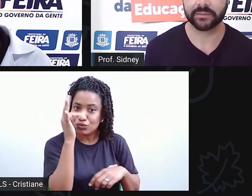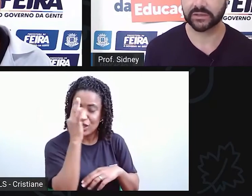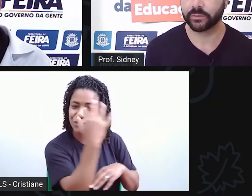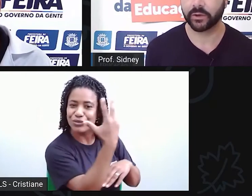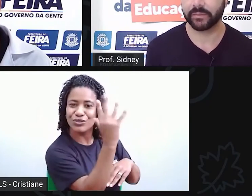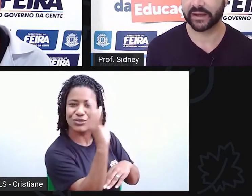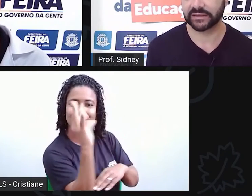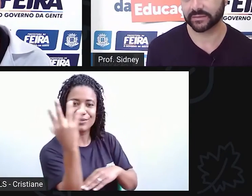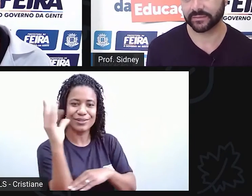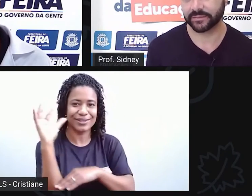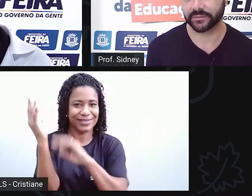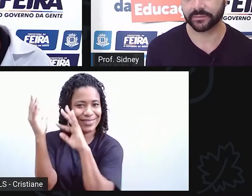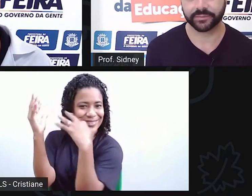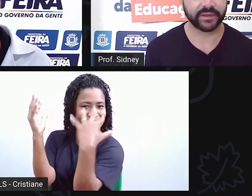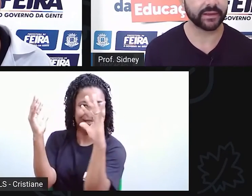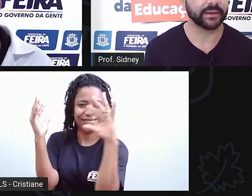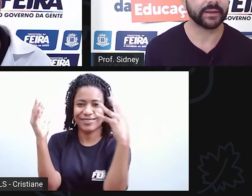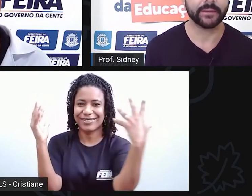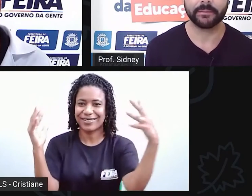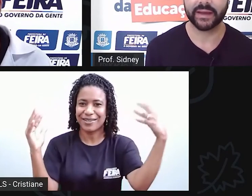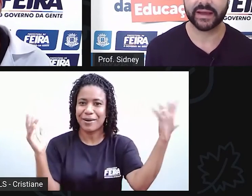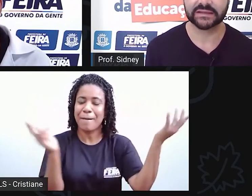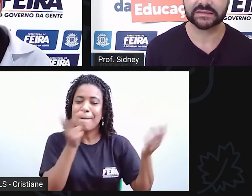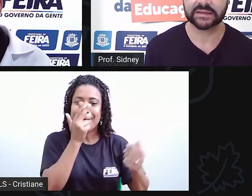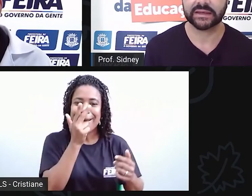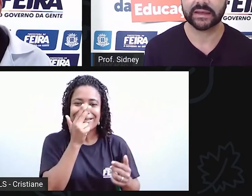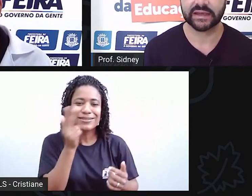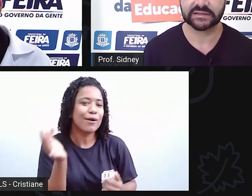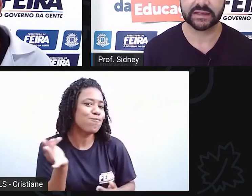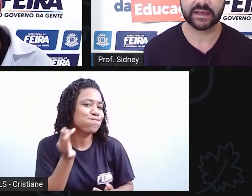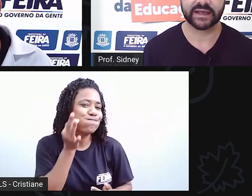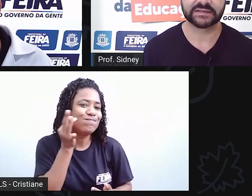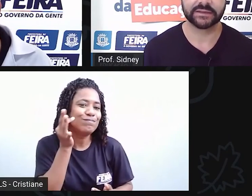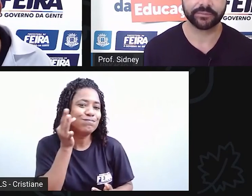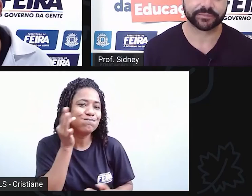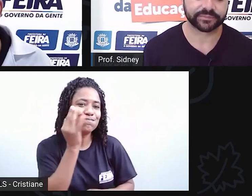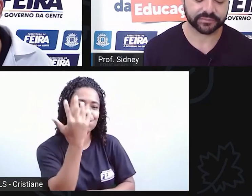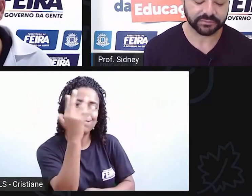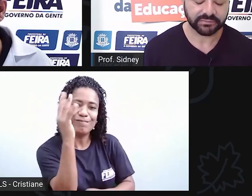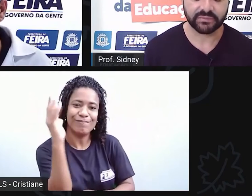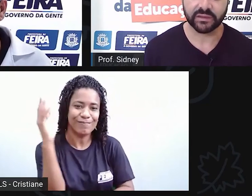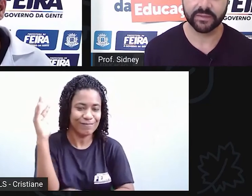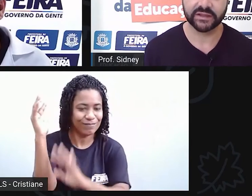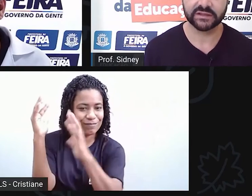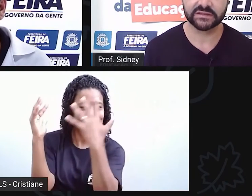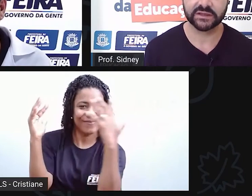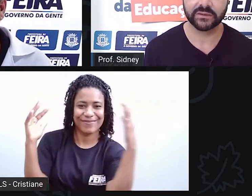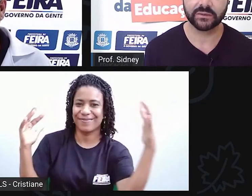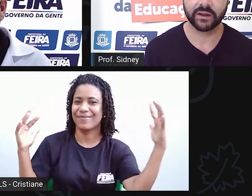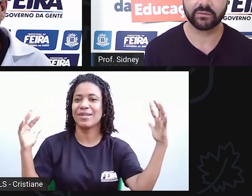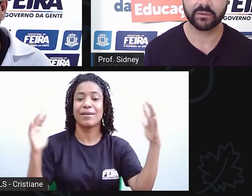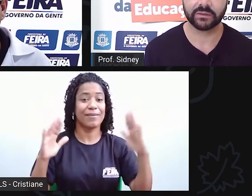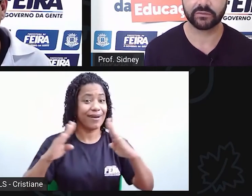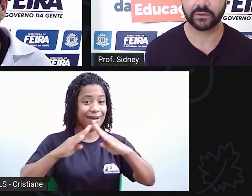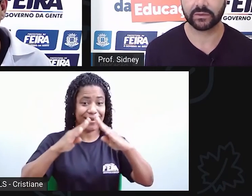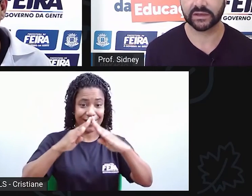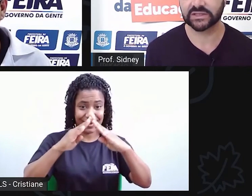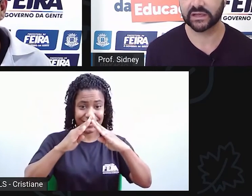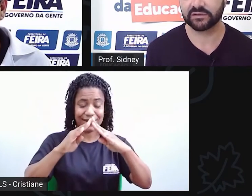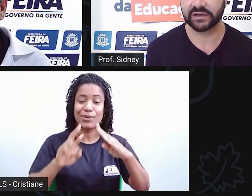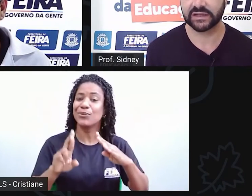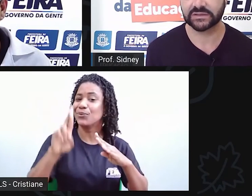e podia se chamar de um pomar. Mas essa casa pertenceu a um